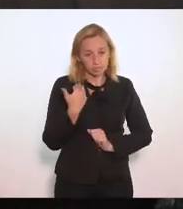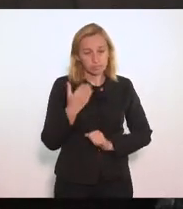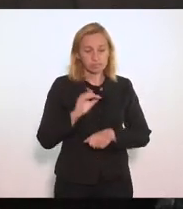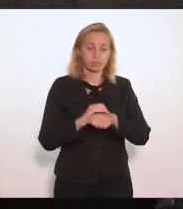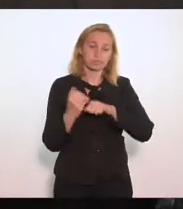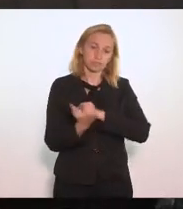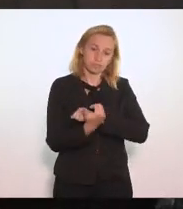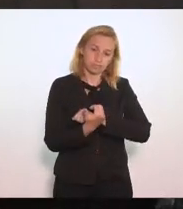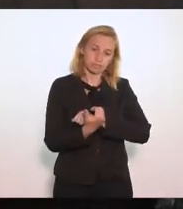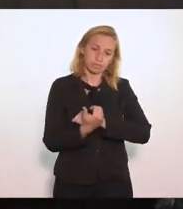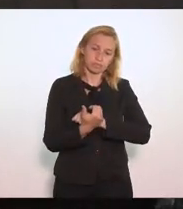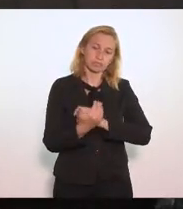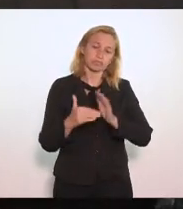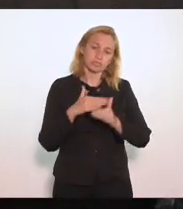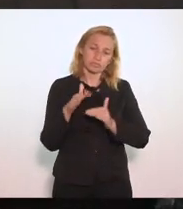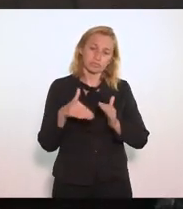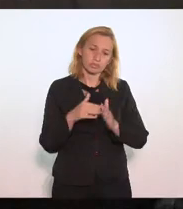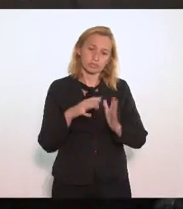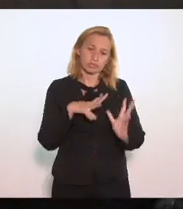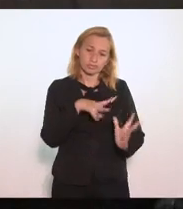covid Em todo o mundo